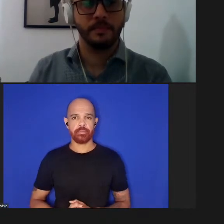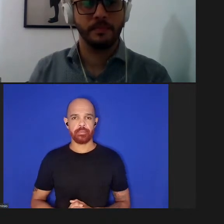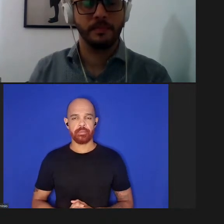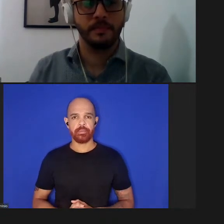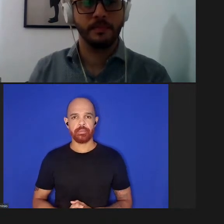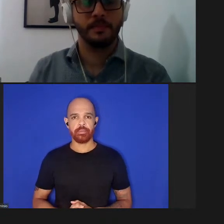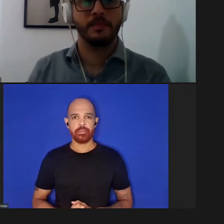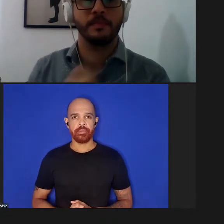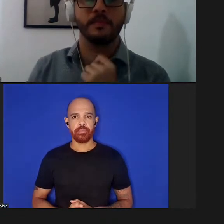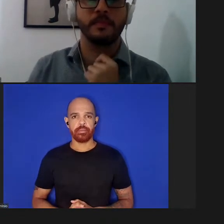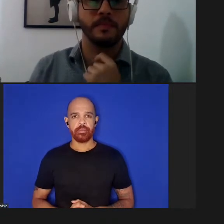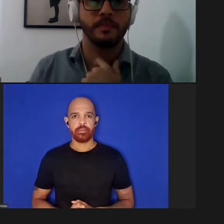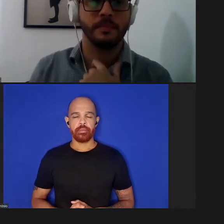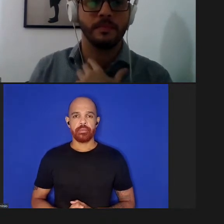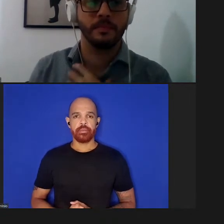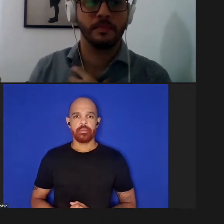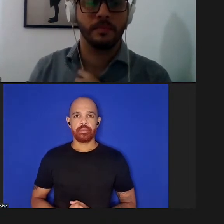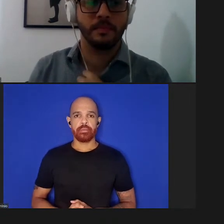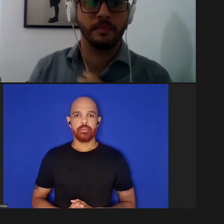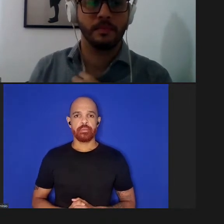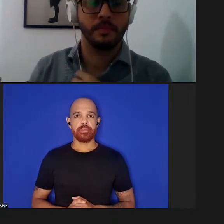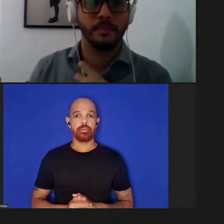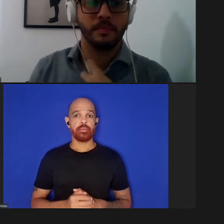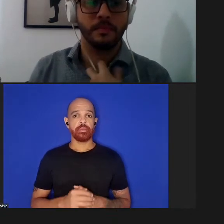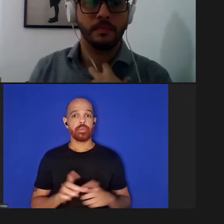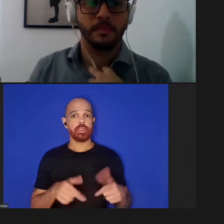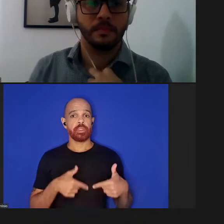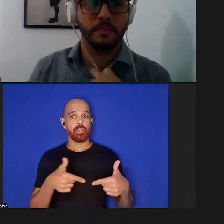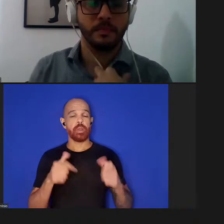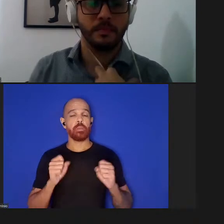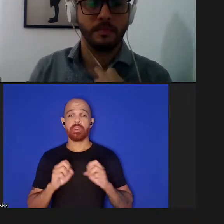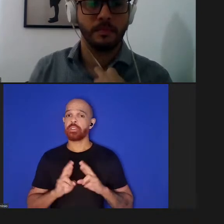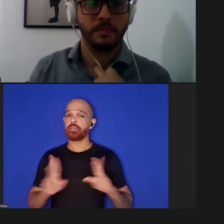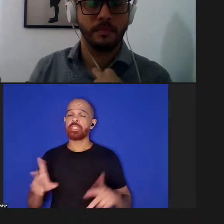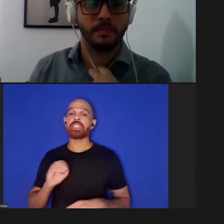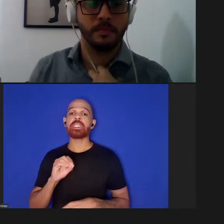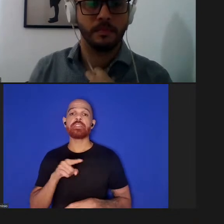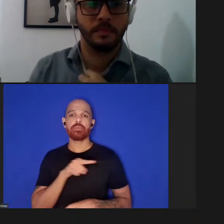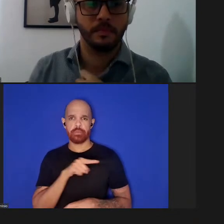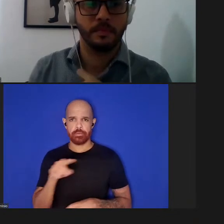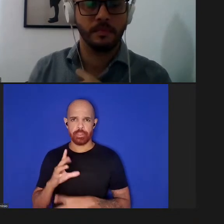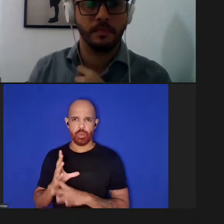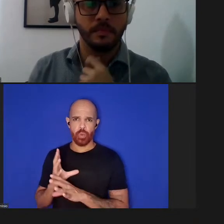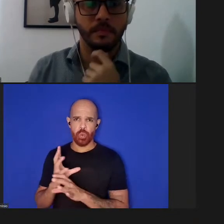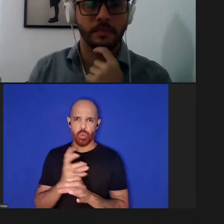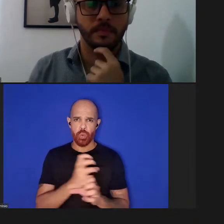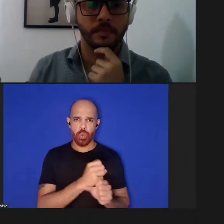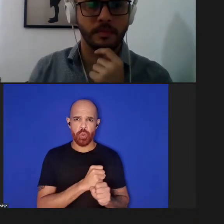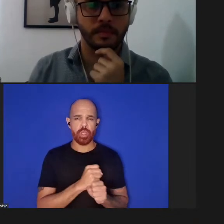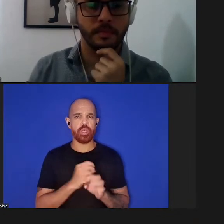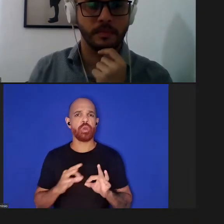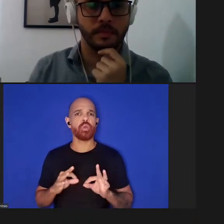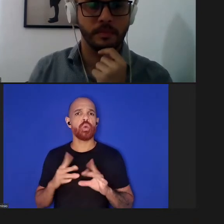as atitudes podem ser completamente diferentes se você coletar todos os papers